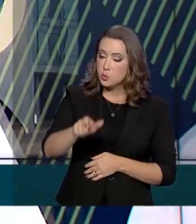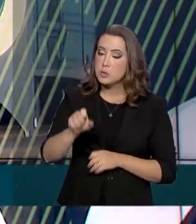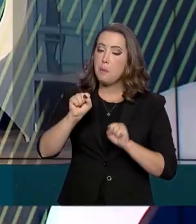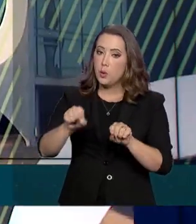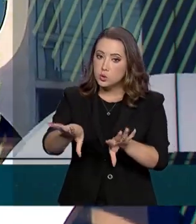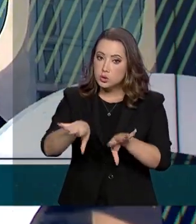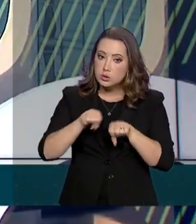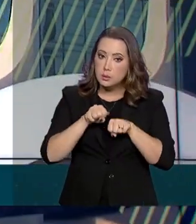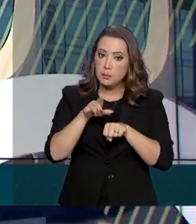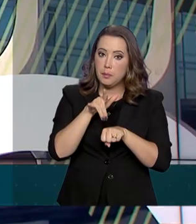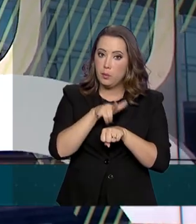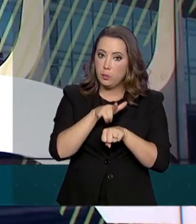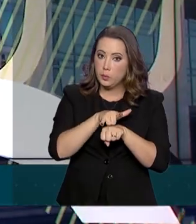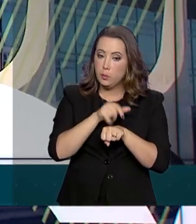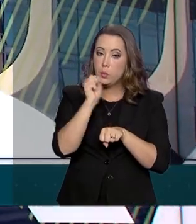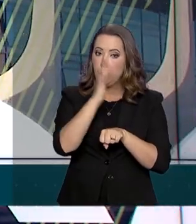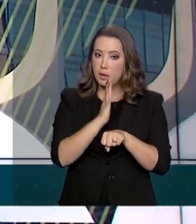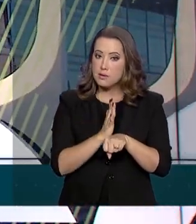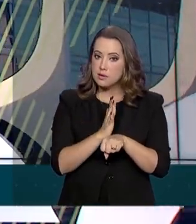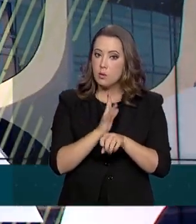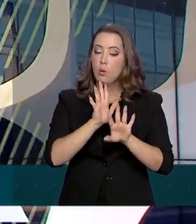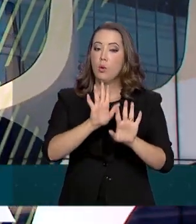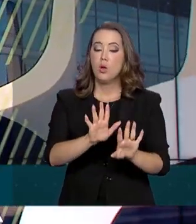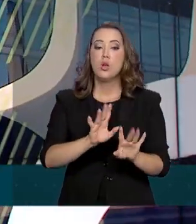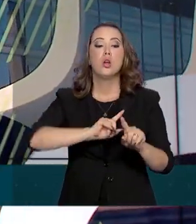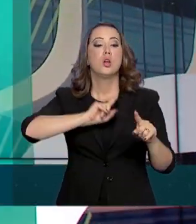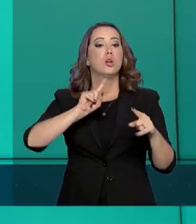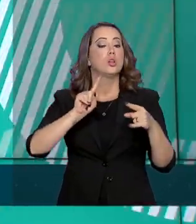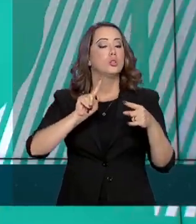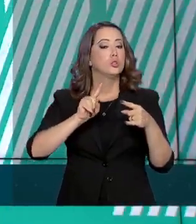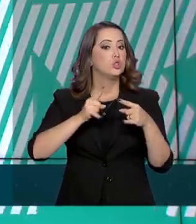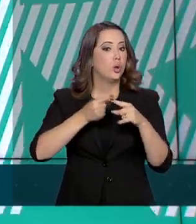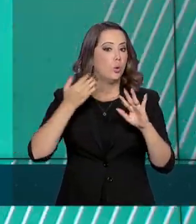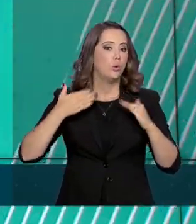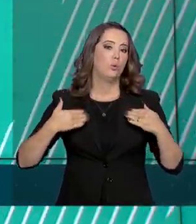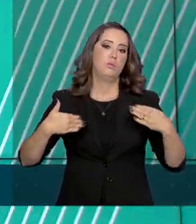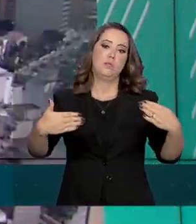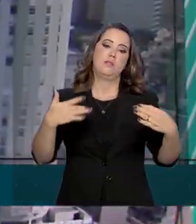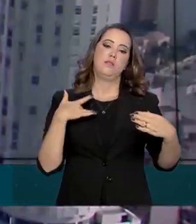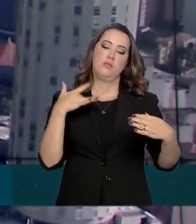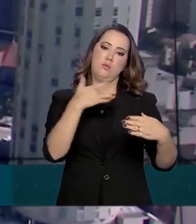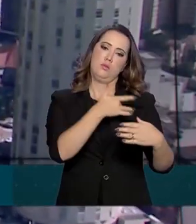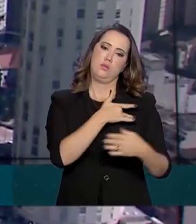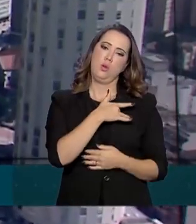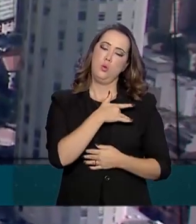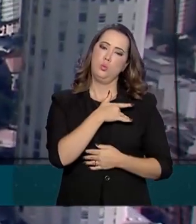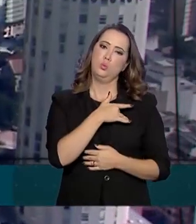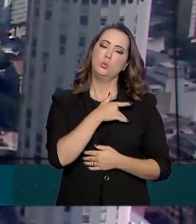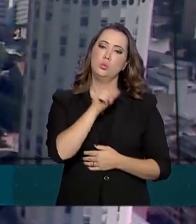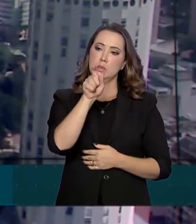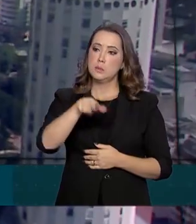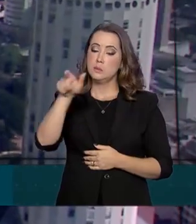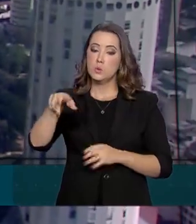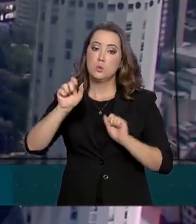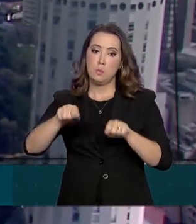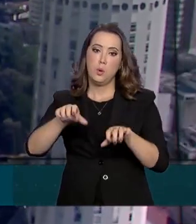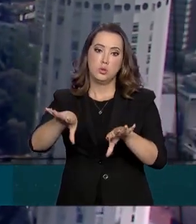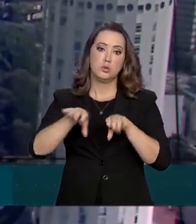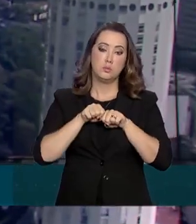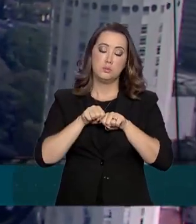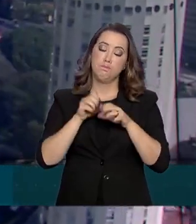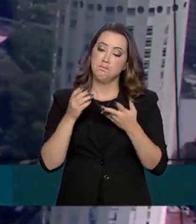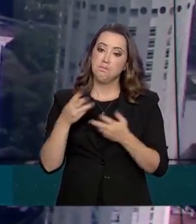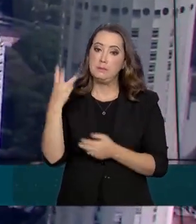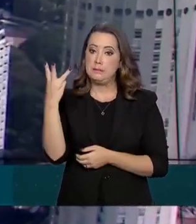de coronavírus no Brasil. De acordo com a última atualização do Ministério da Saúde, os casos analisados estão distribuídos assim.